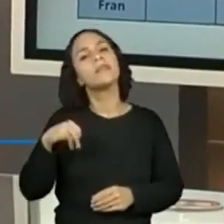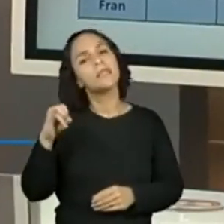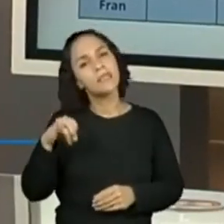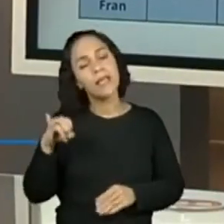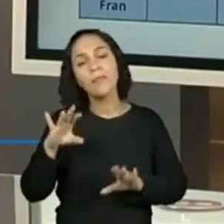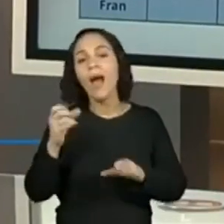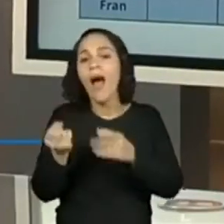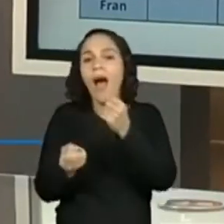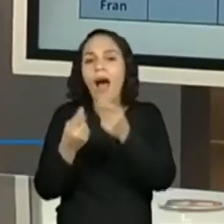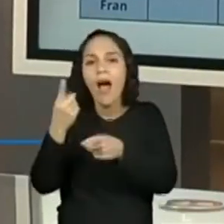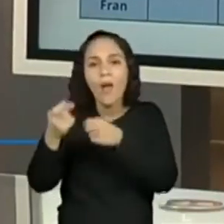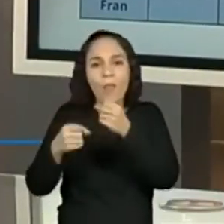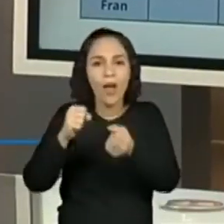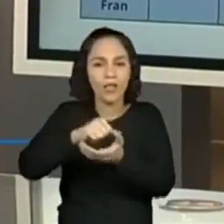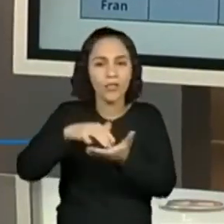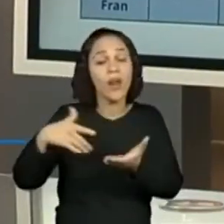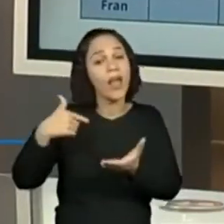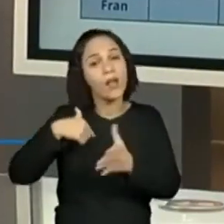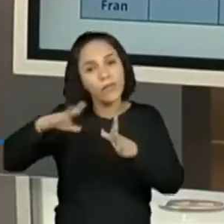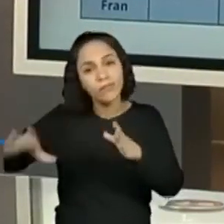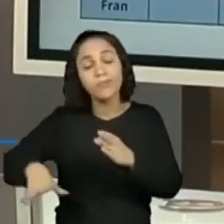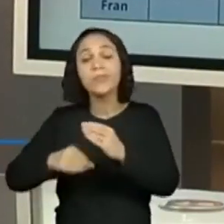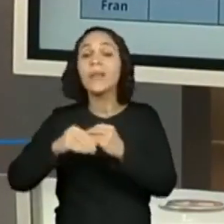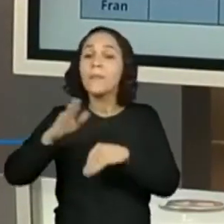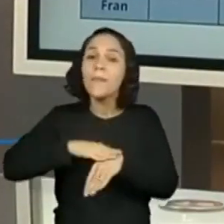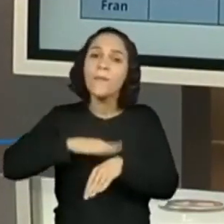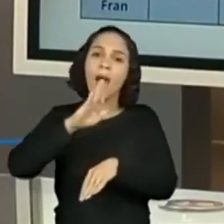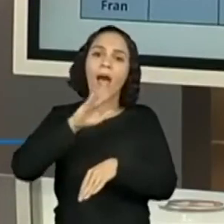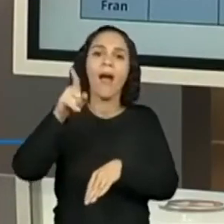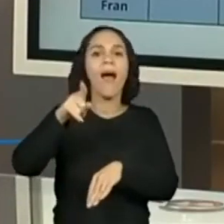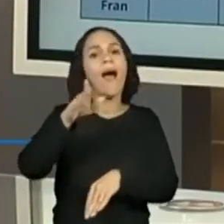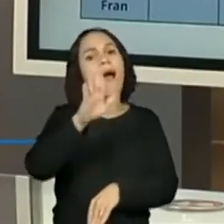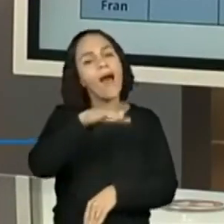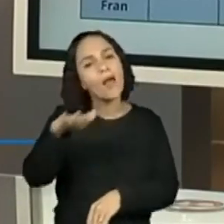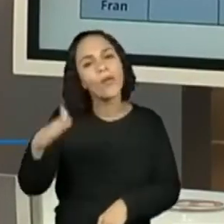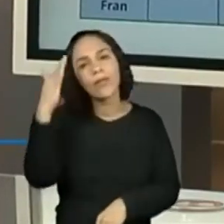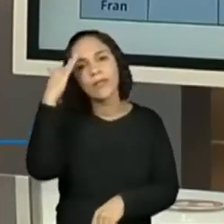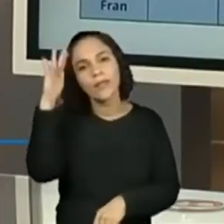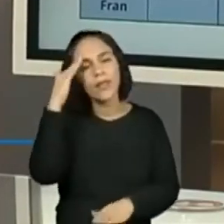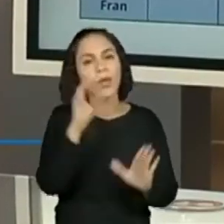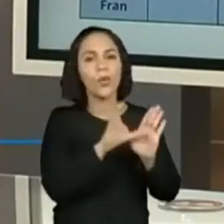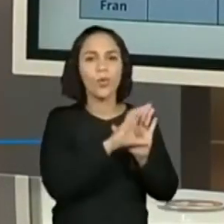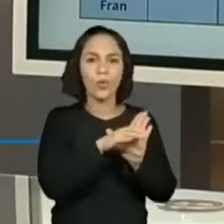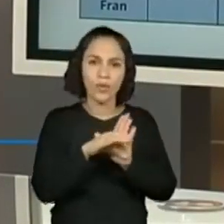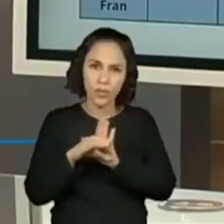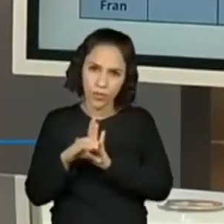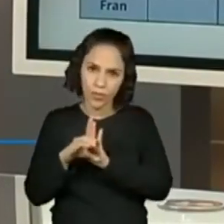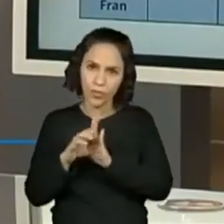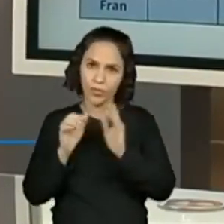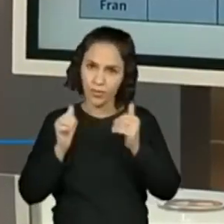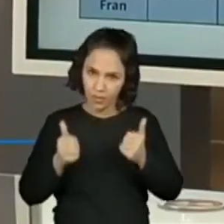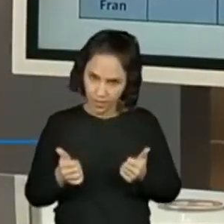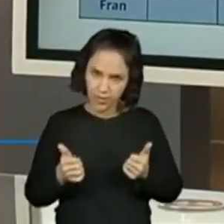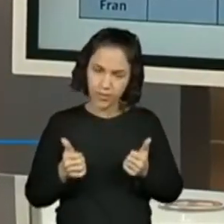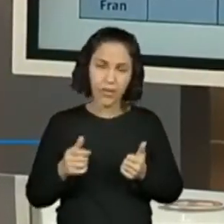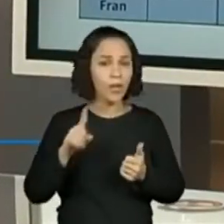atividades. Então, eu trouxe mais coisas para o aluno entender o conteúdo, a habilidade de probabilidade, certo? Não são todas as atividades que